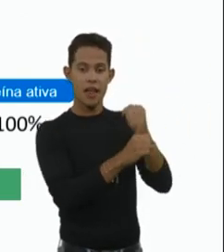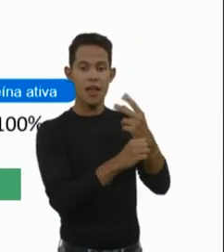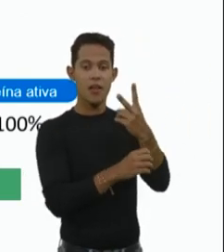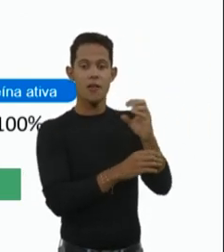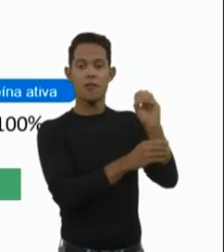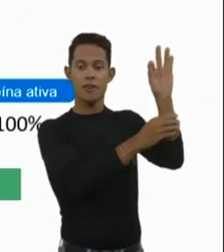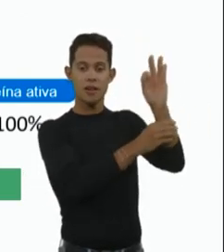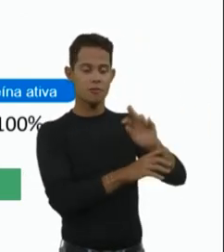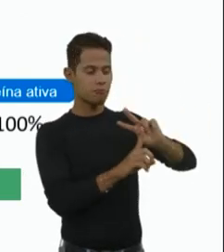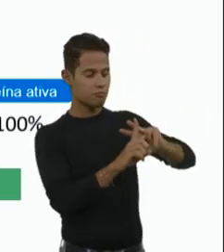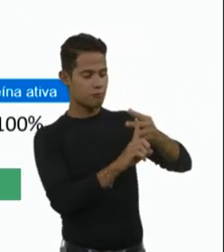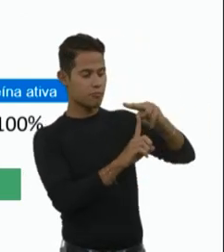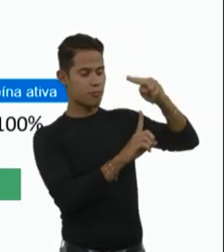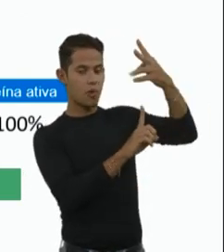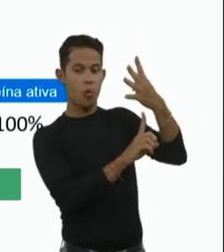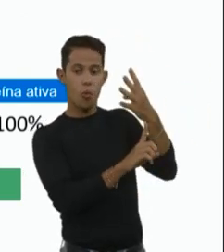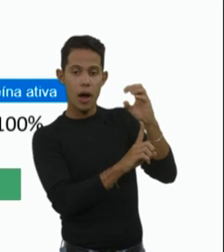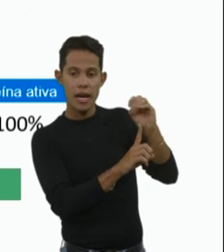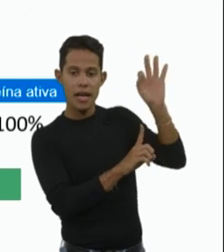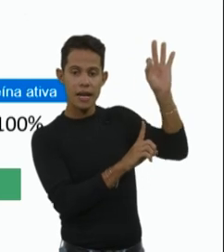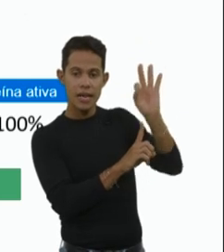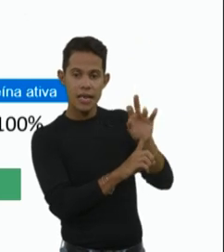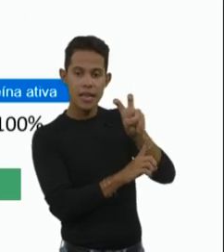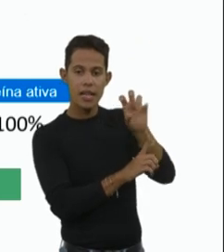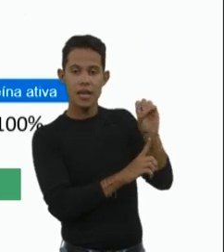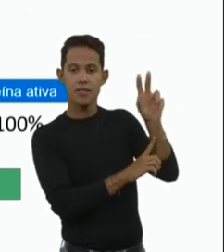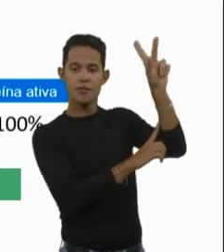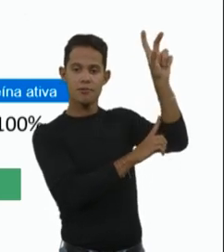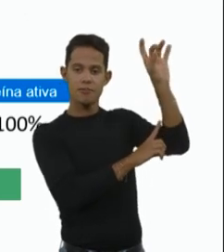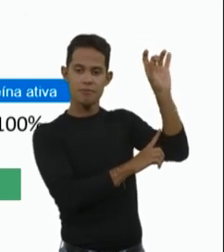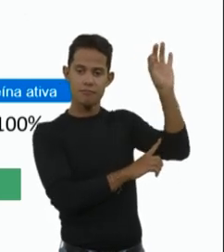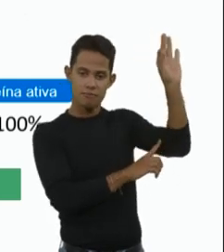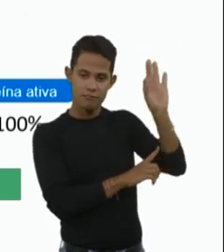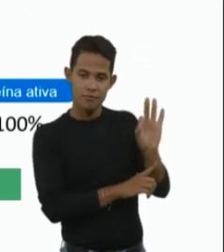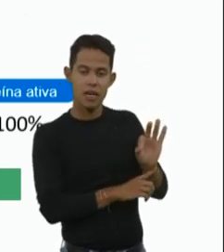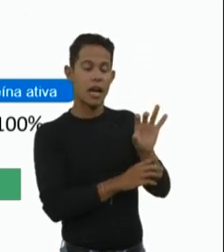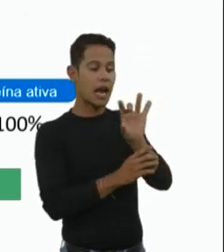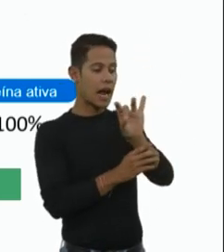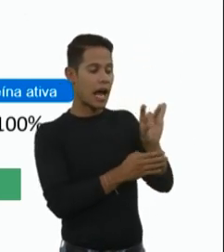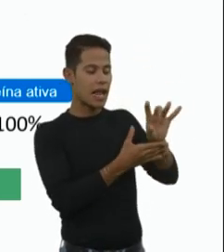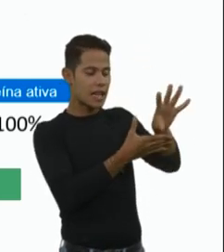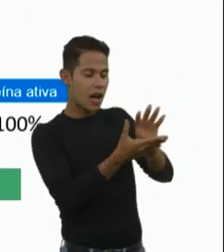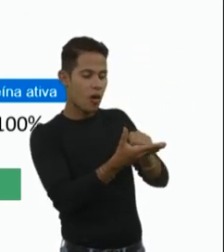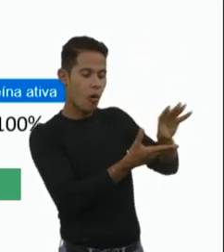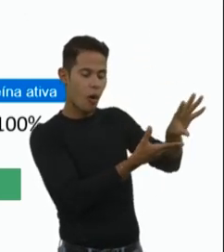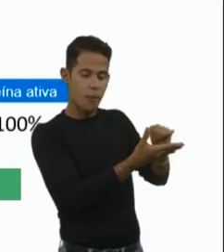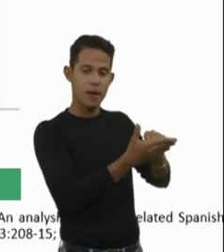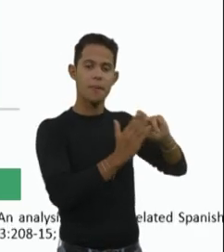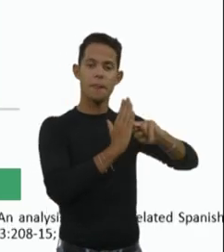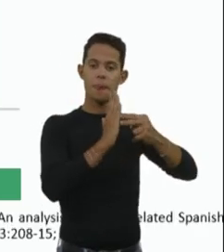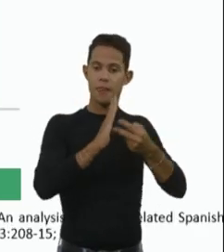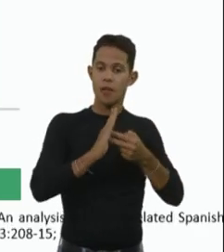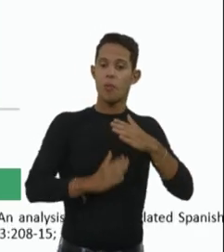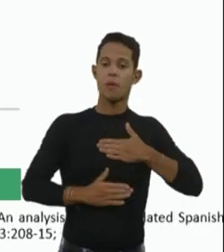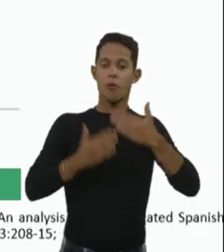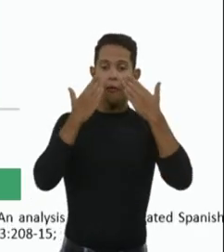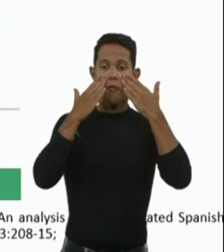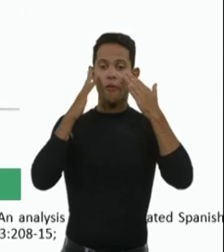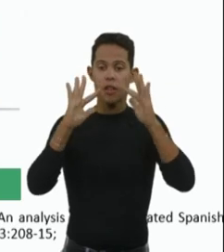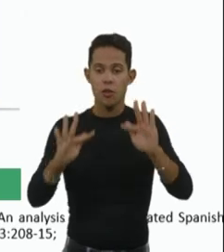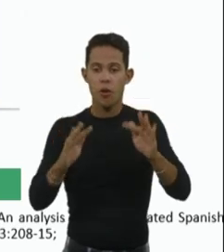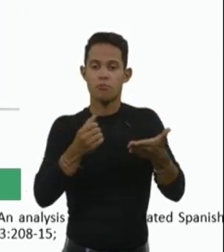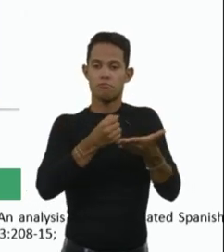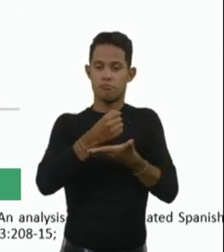30, quatro cópias 40. Então, quanto mais cópias do GNS-MN2, mais brando vai ser o meu fenótipo. Então,